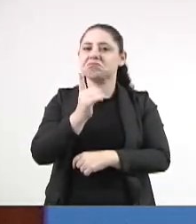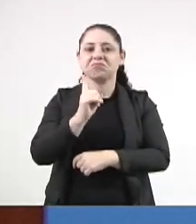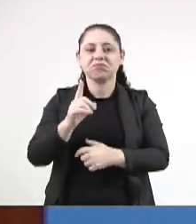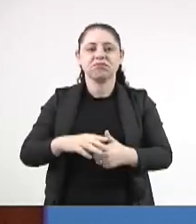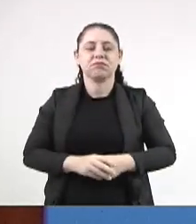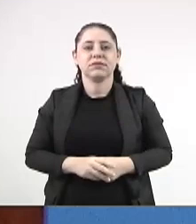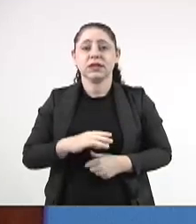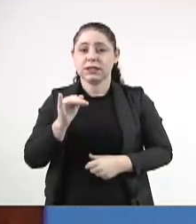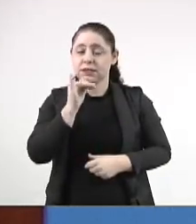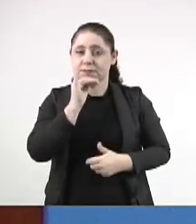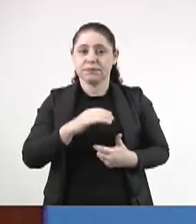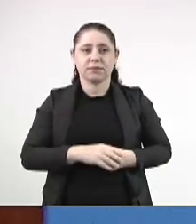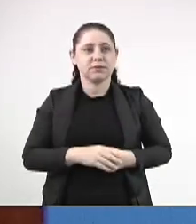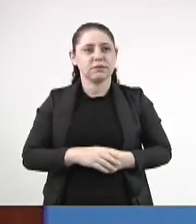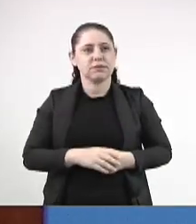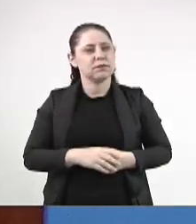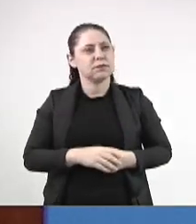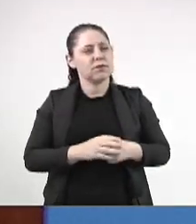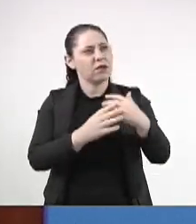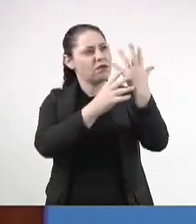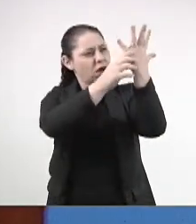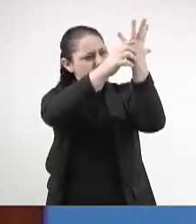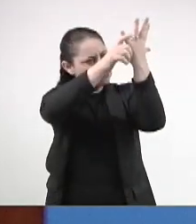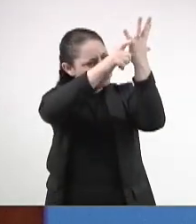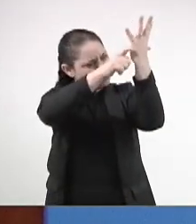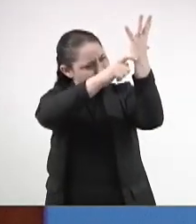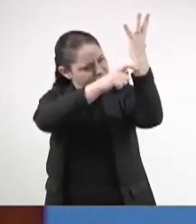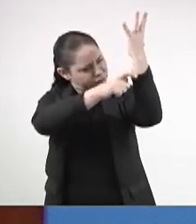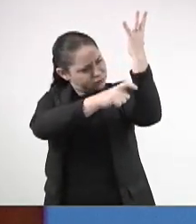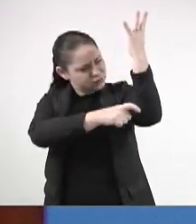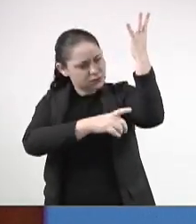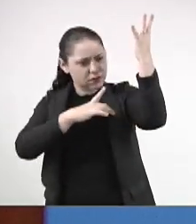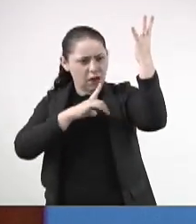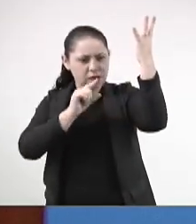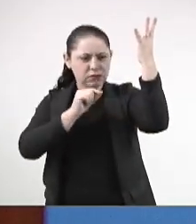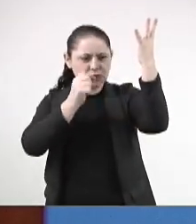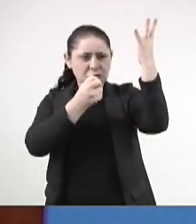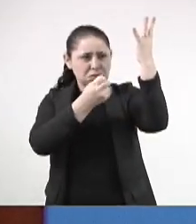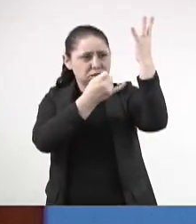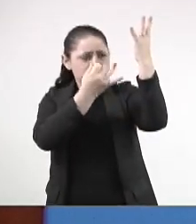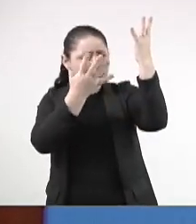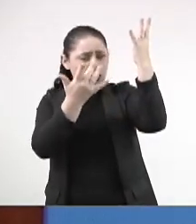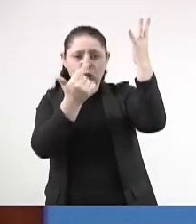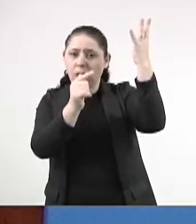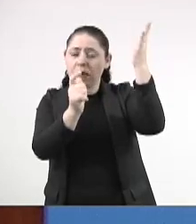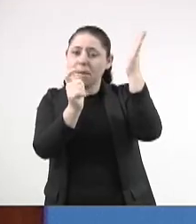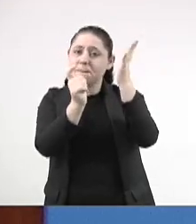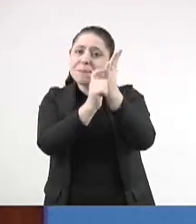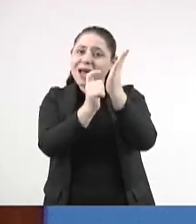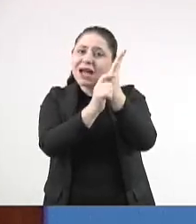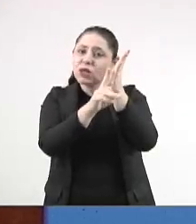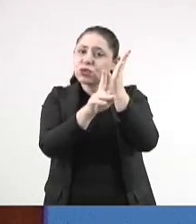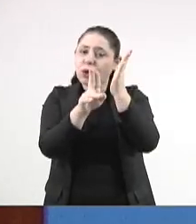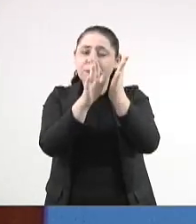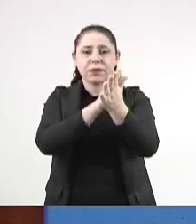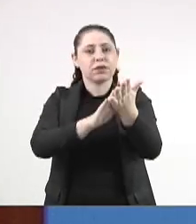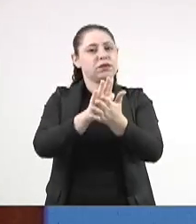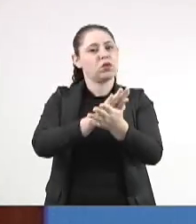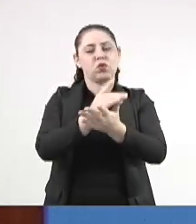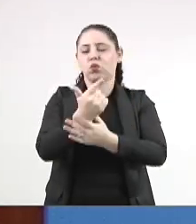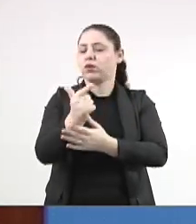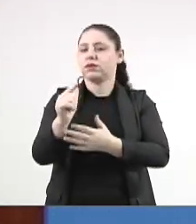Se você for nos postes, você pode ver, tem vários postes que não tem placa nenhuma identificando.